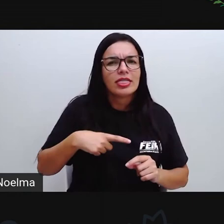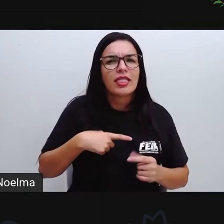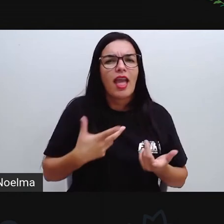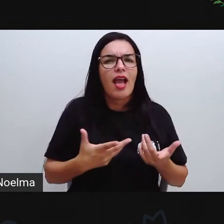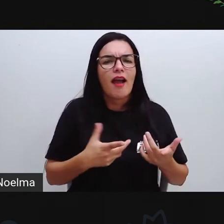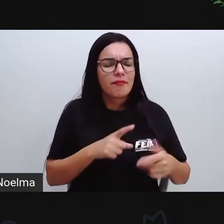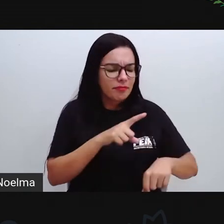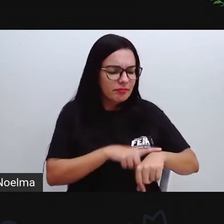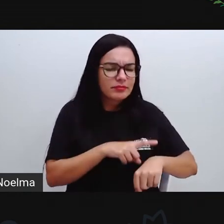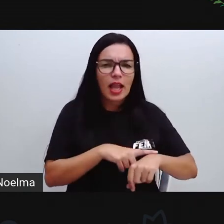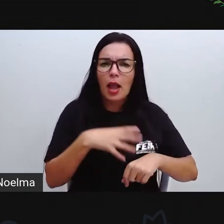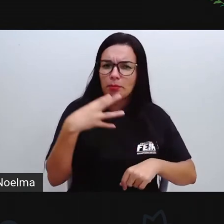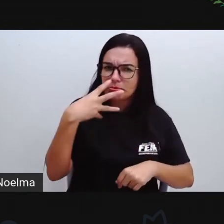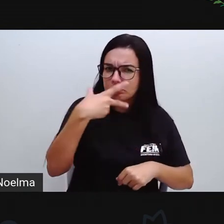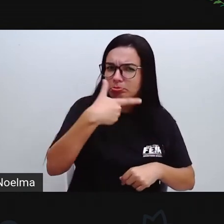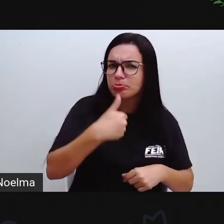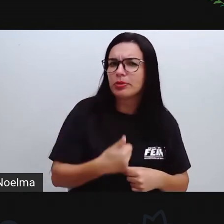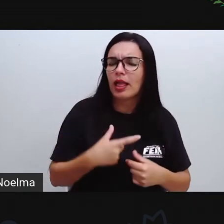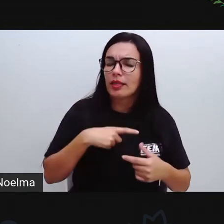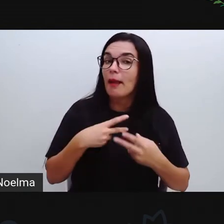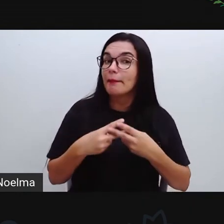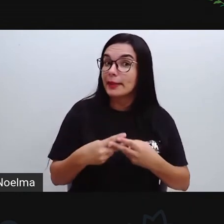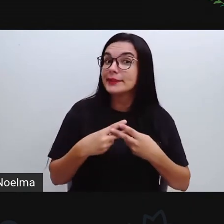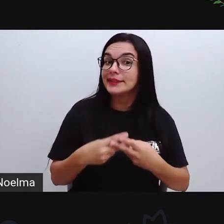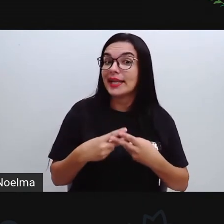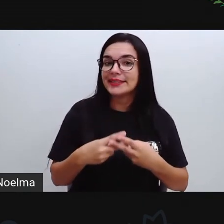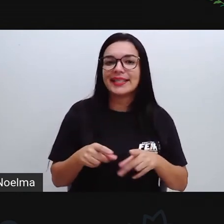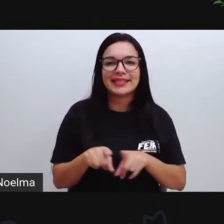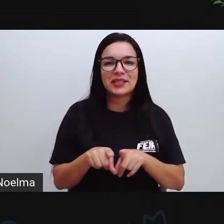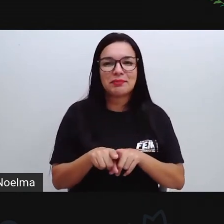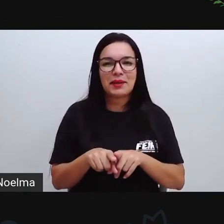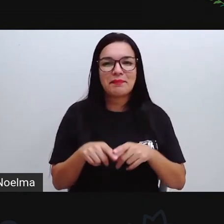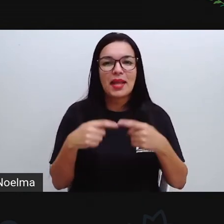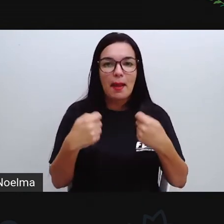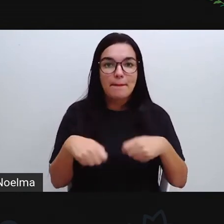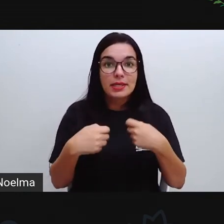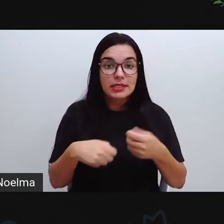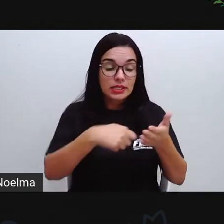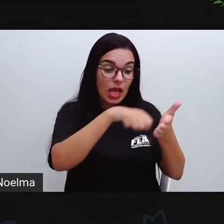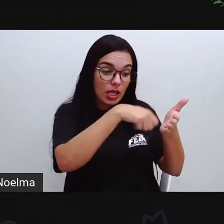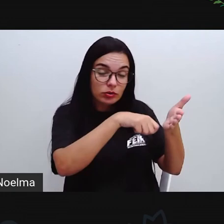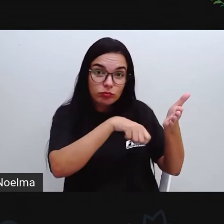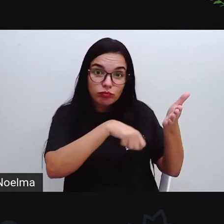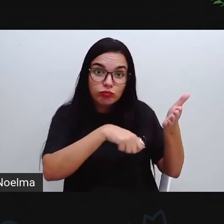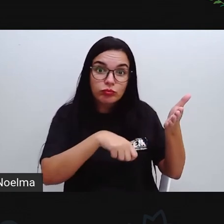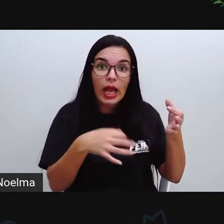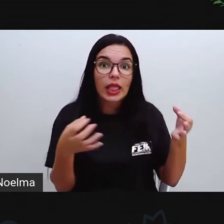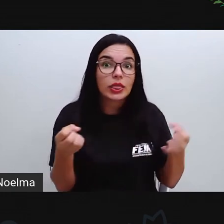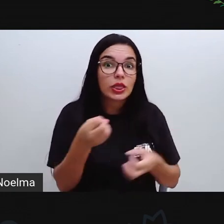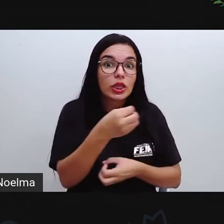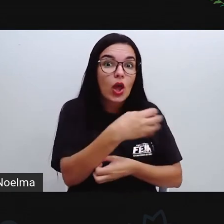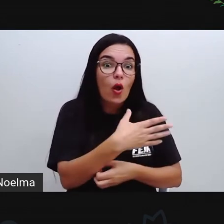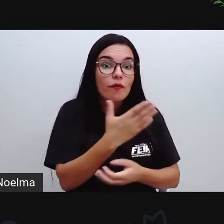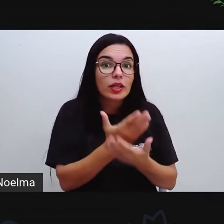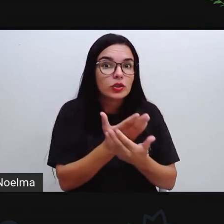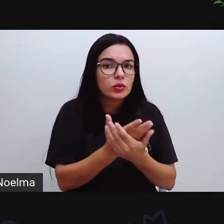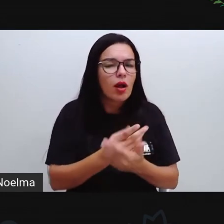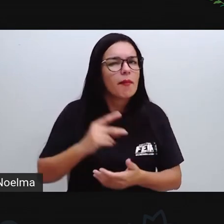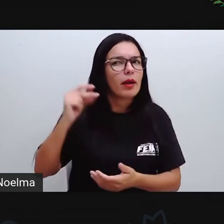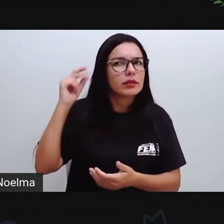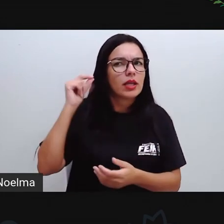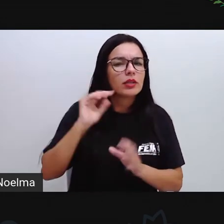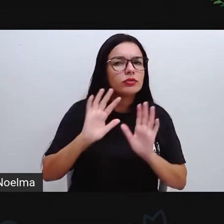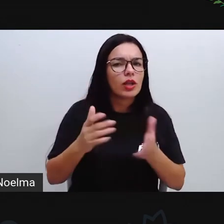é preciso ter tempo, é preciso ter paciência. Então, estude a nova ortografia, a nova ortografia que estava vigente desde